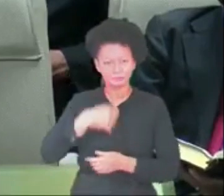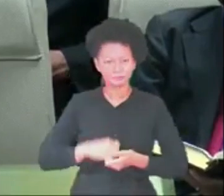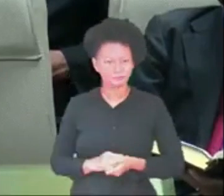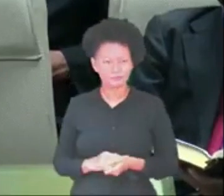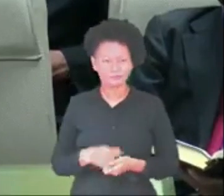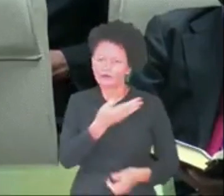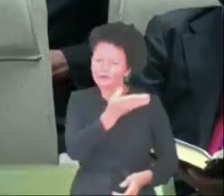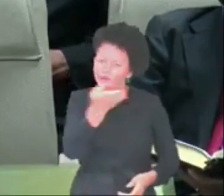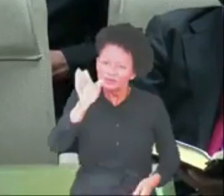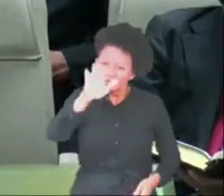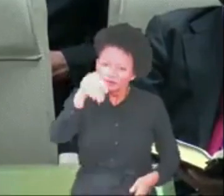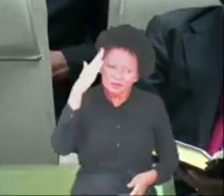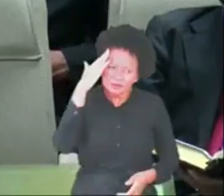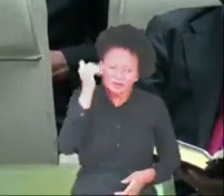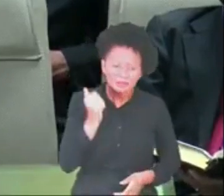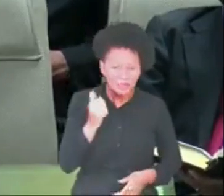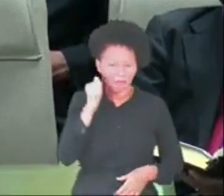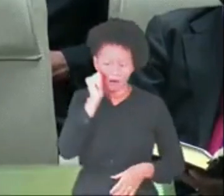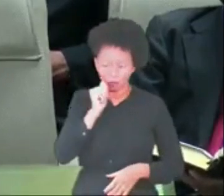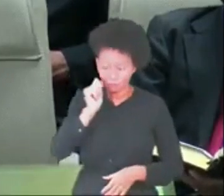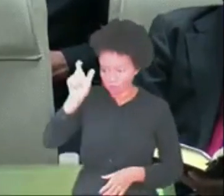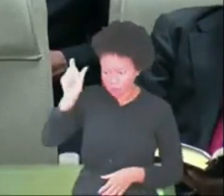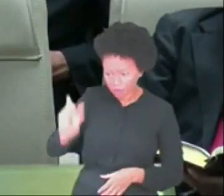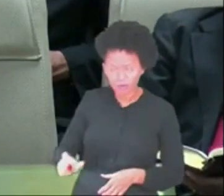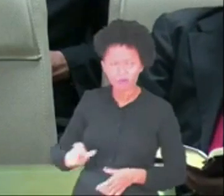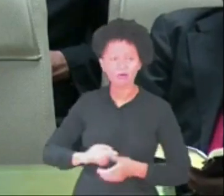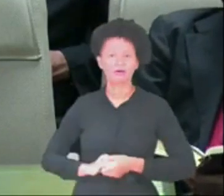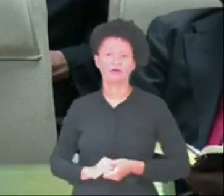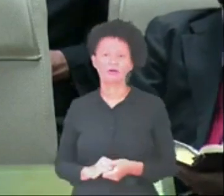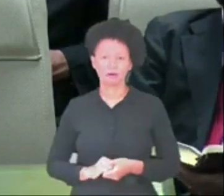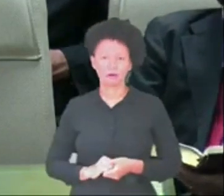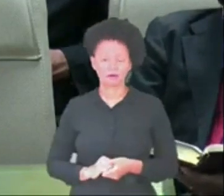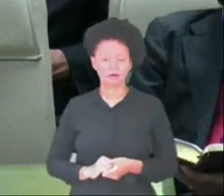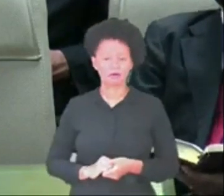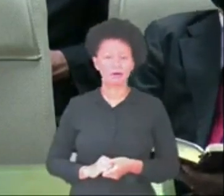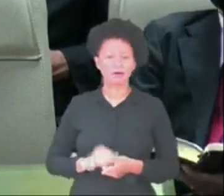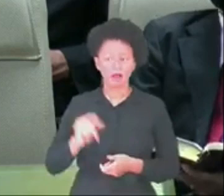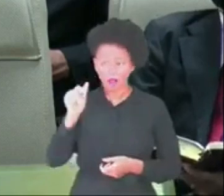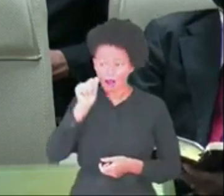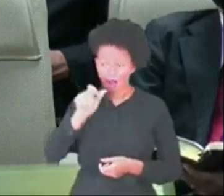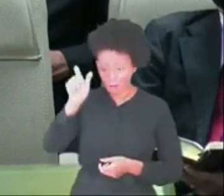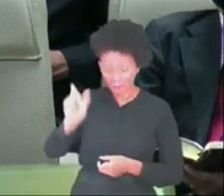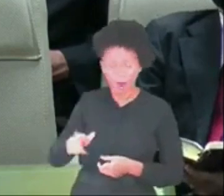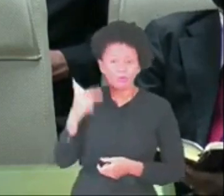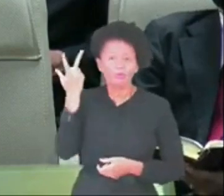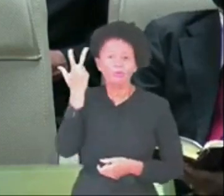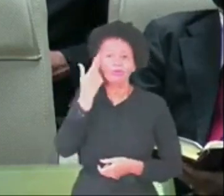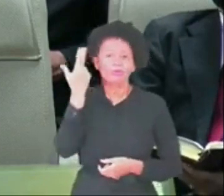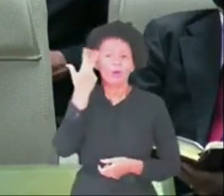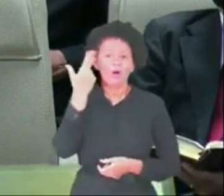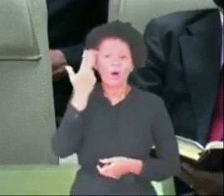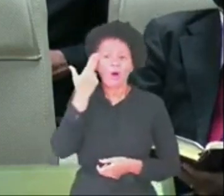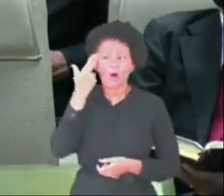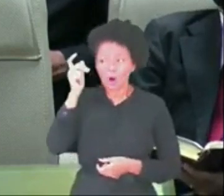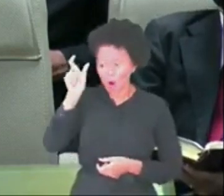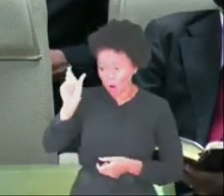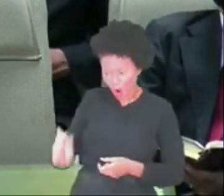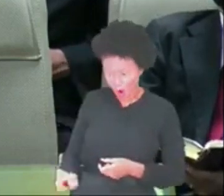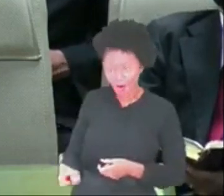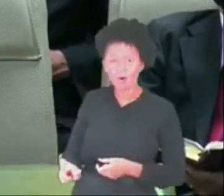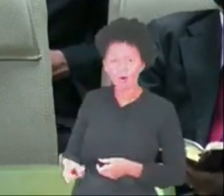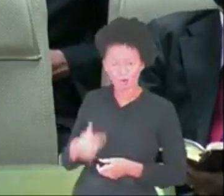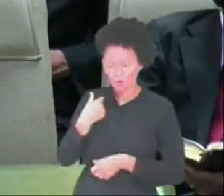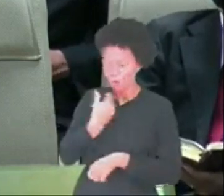Você sabe quanto é que uma mulher que era uma mulher normal, quanto é que o estado